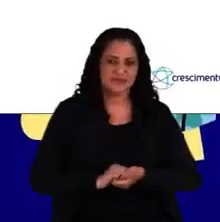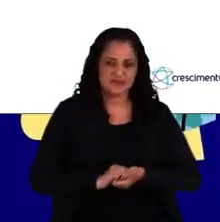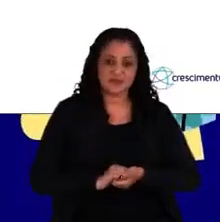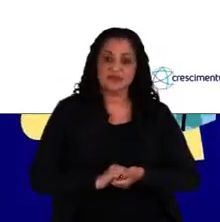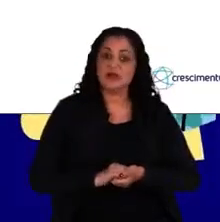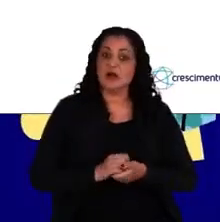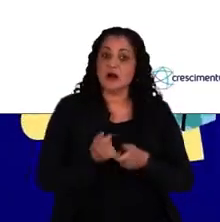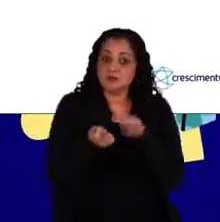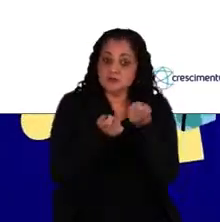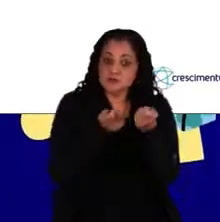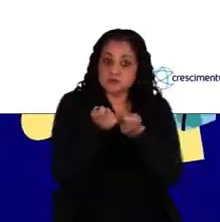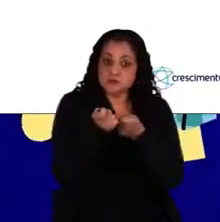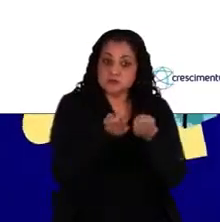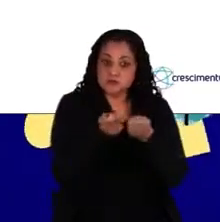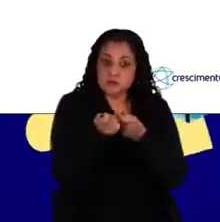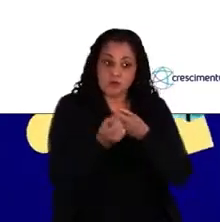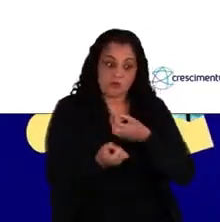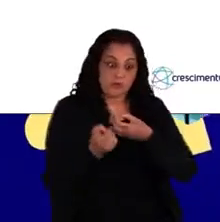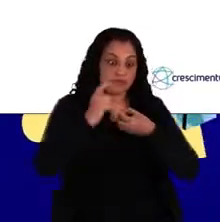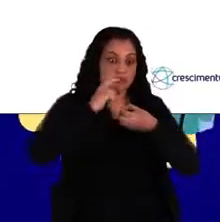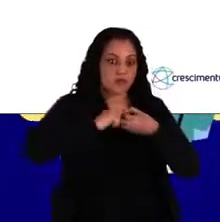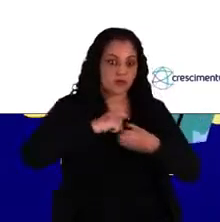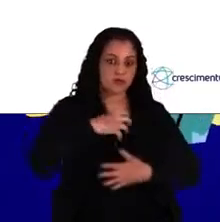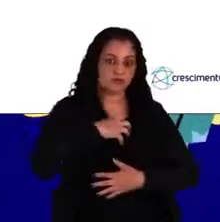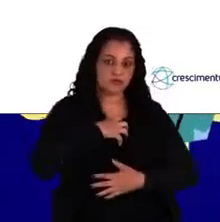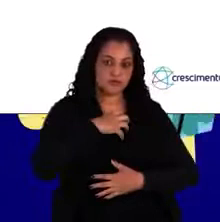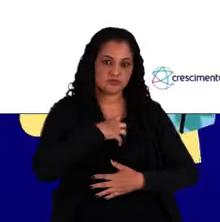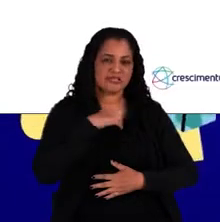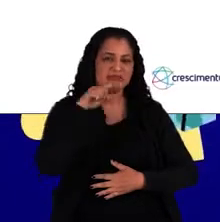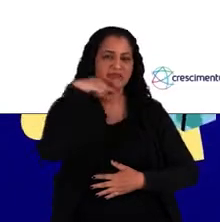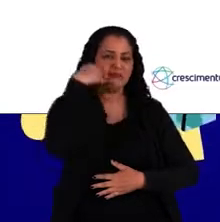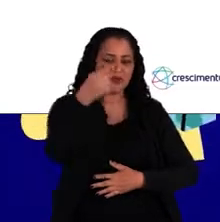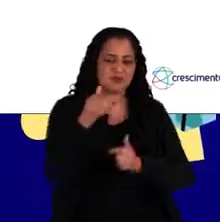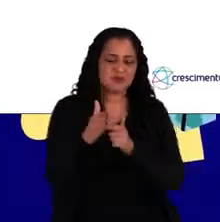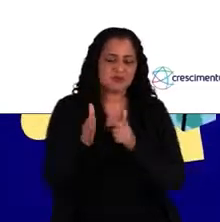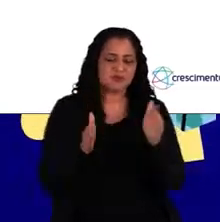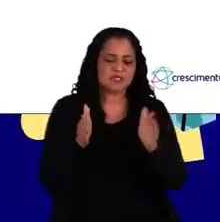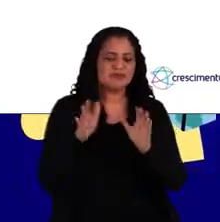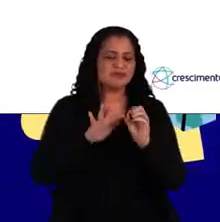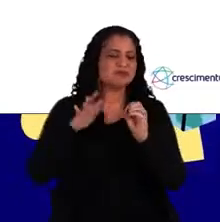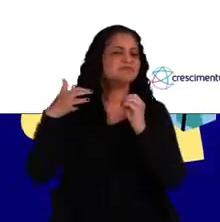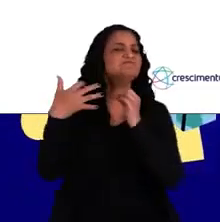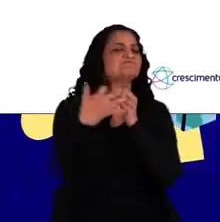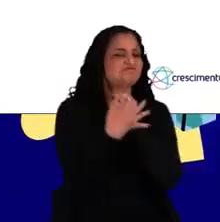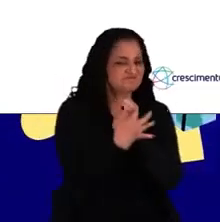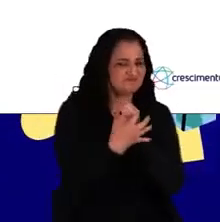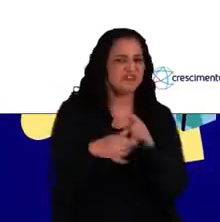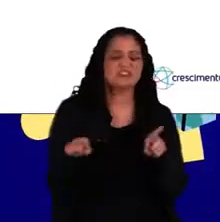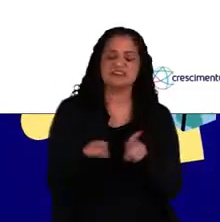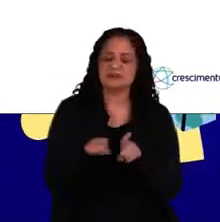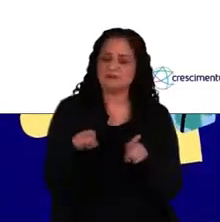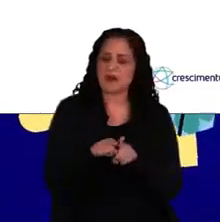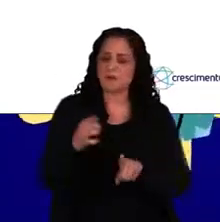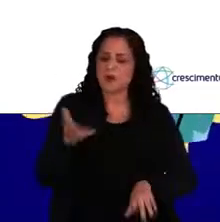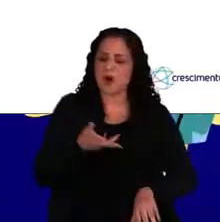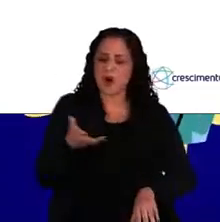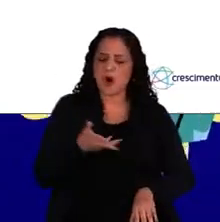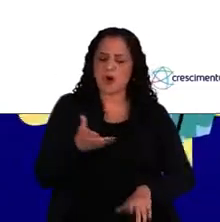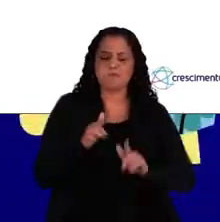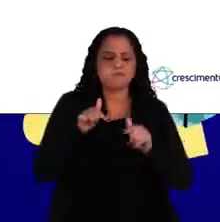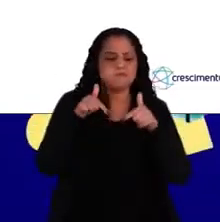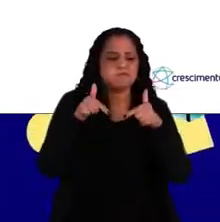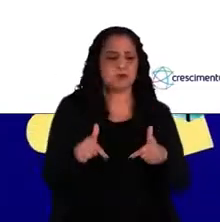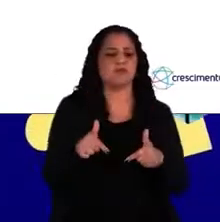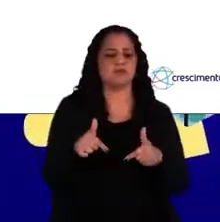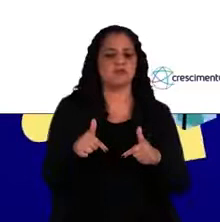recuperação econômica que a gente vem sentindo após um período de pandemia e que isso também acaba acelerando